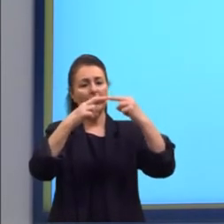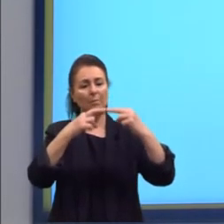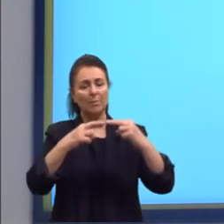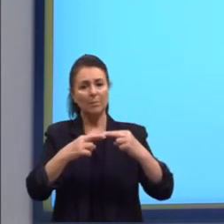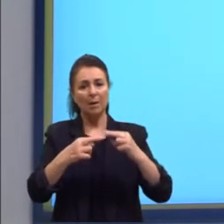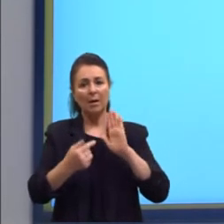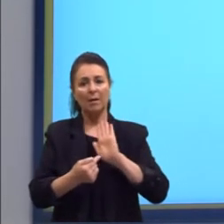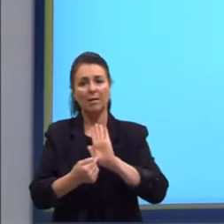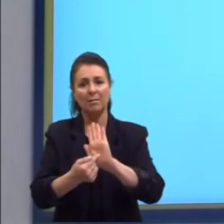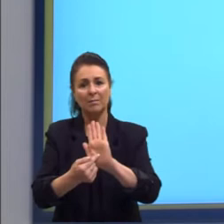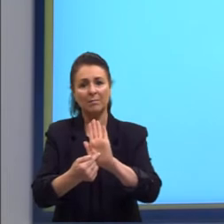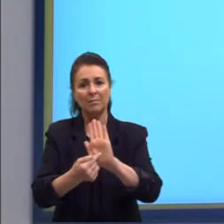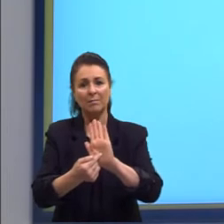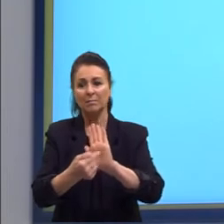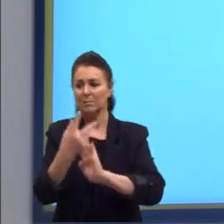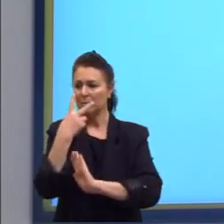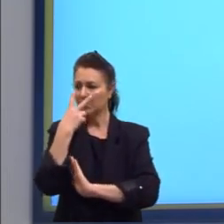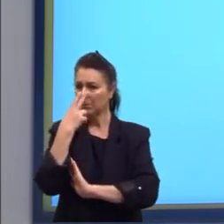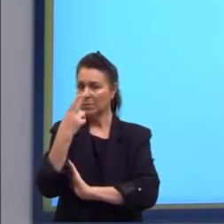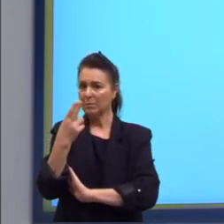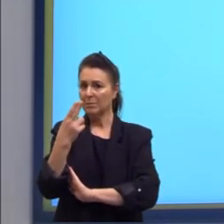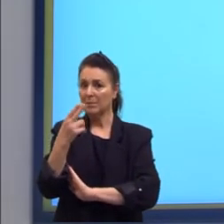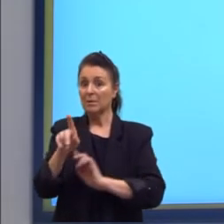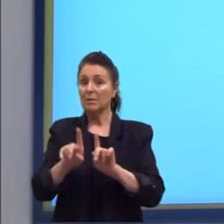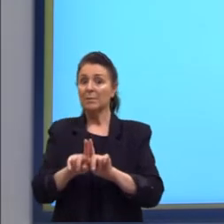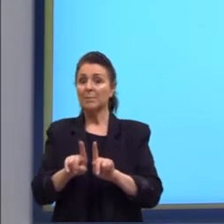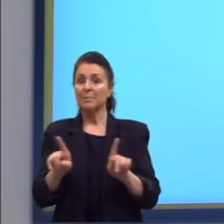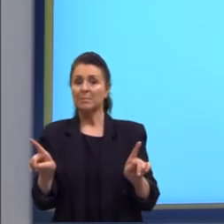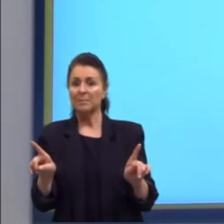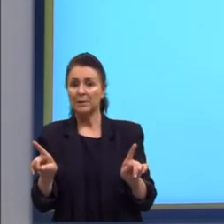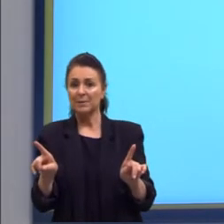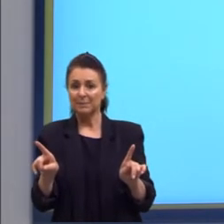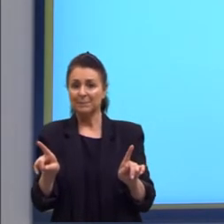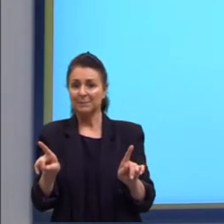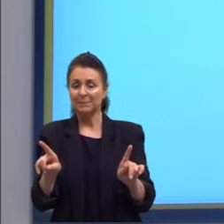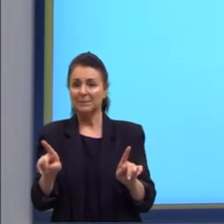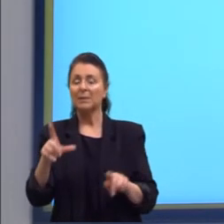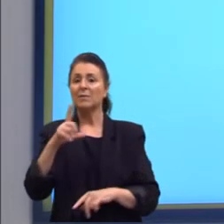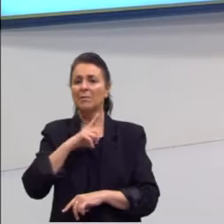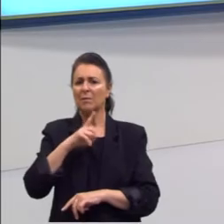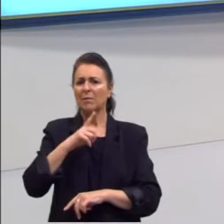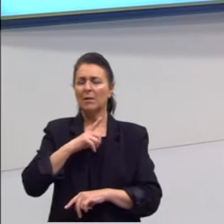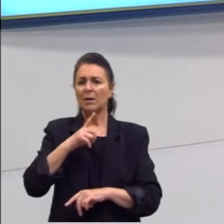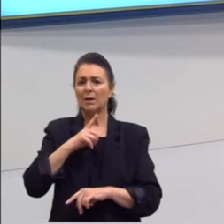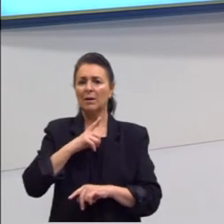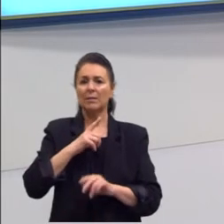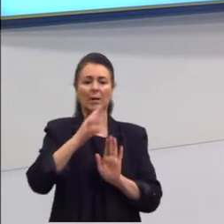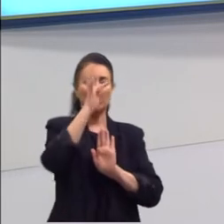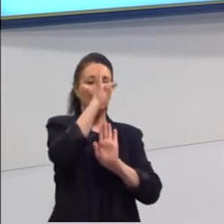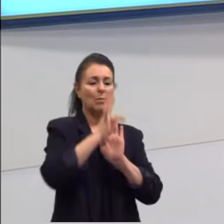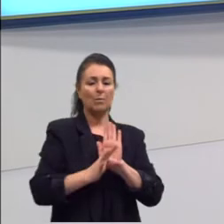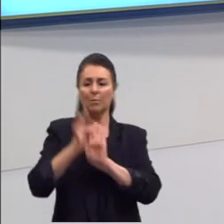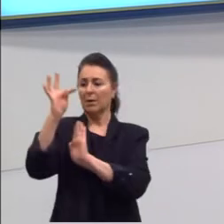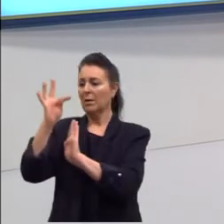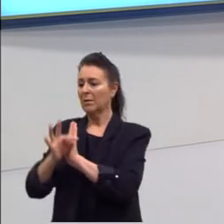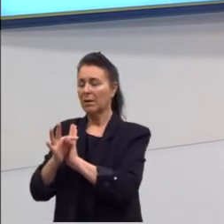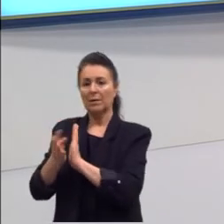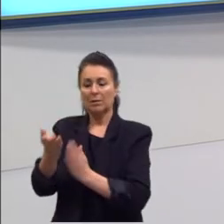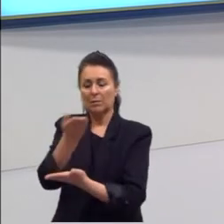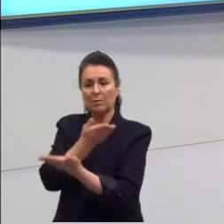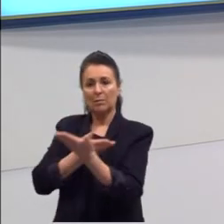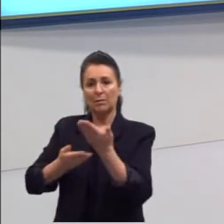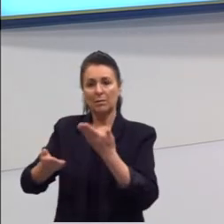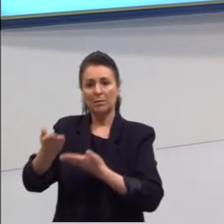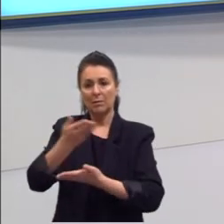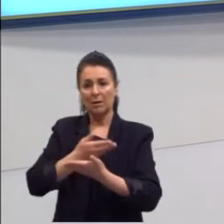aparecendo aqui, igual. Mas a gente vai ter uma intertextualidade feita através da